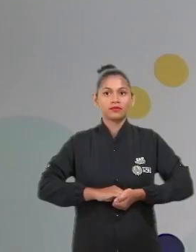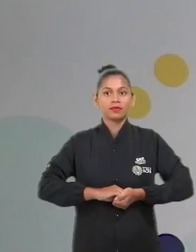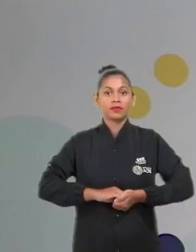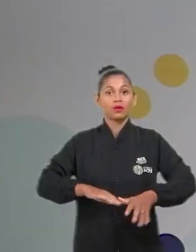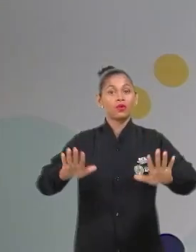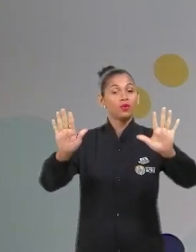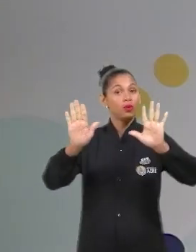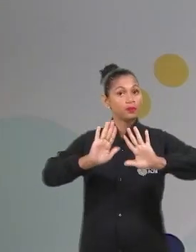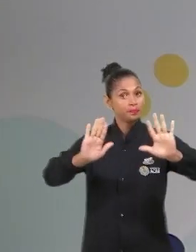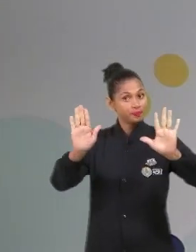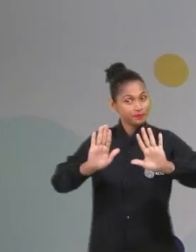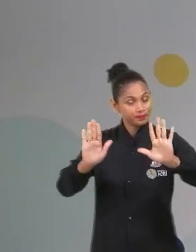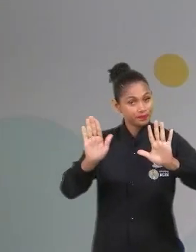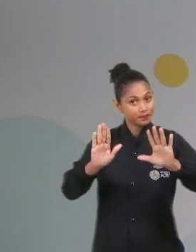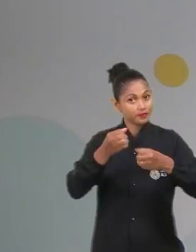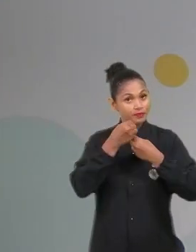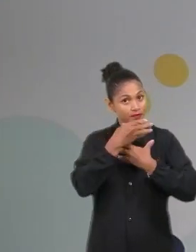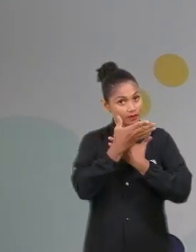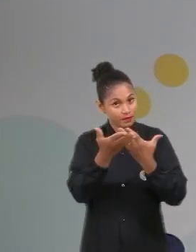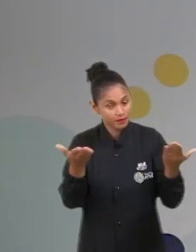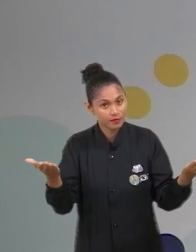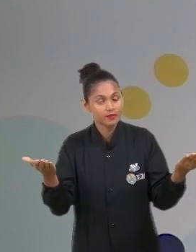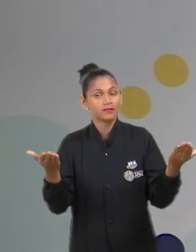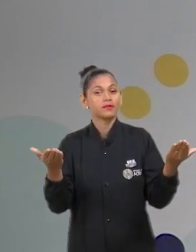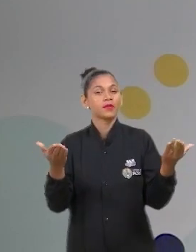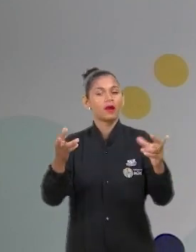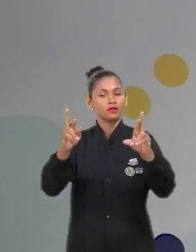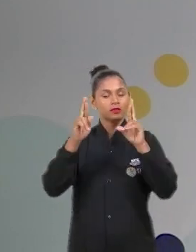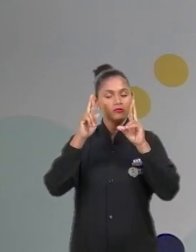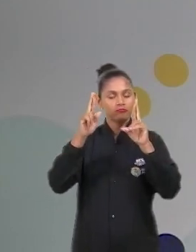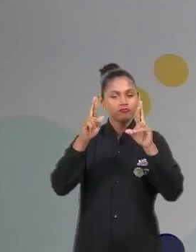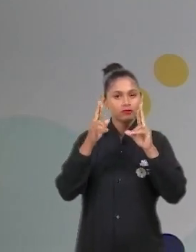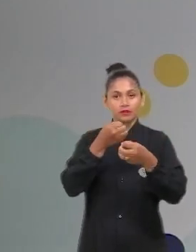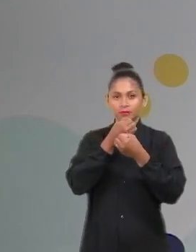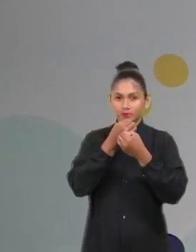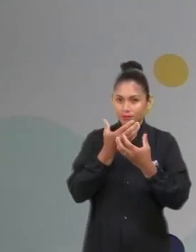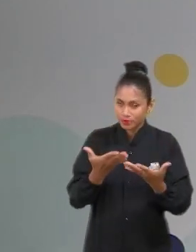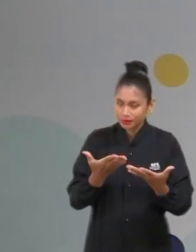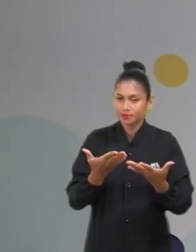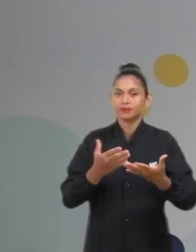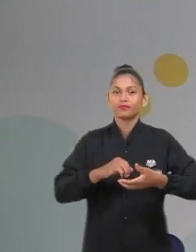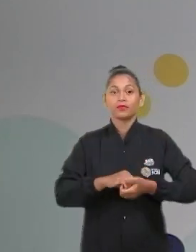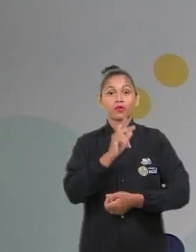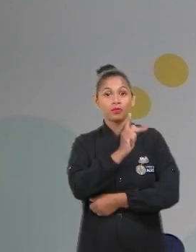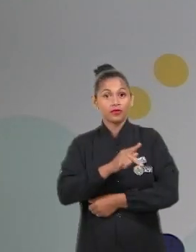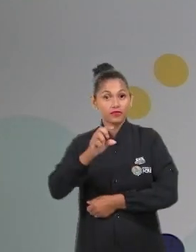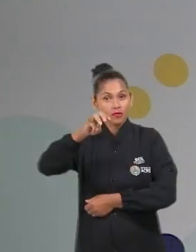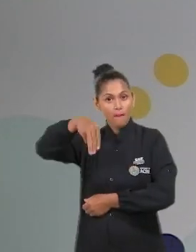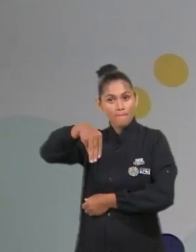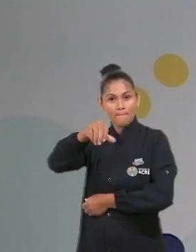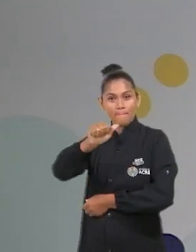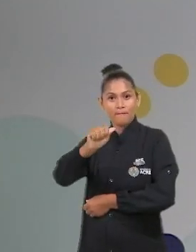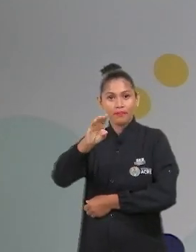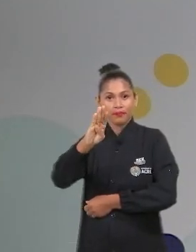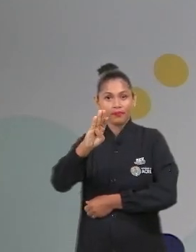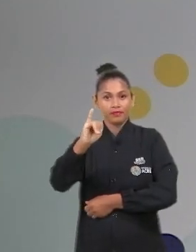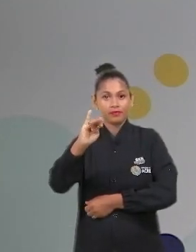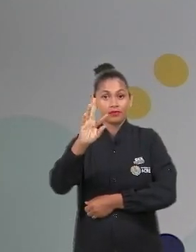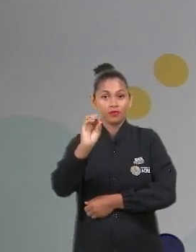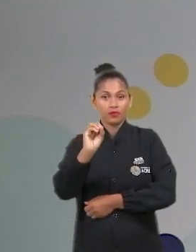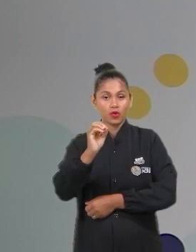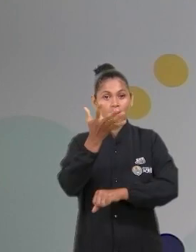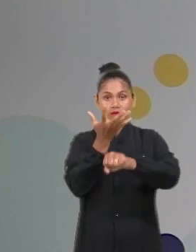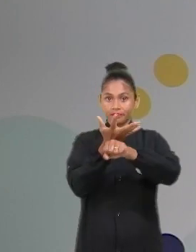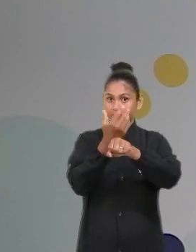Olá, pessoal! Tudo bem com vocês? Espero que vocês estejam bem. Eu sou o professor Mábio, de Biologia,